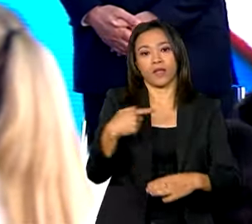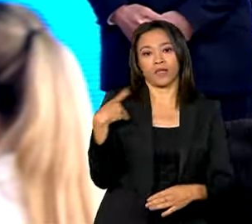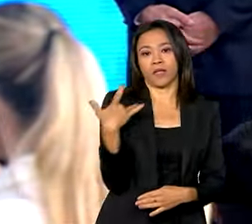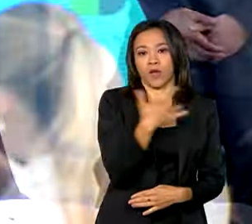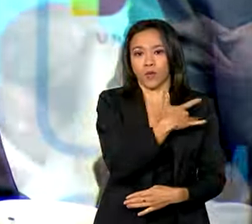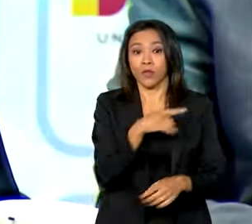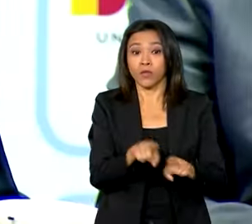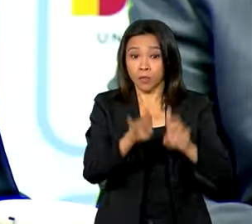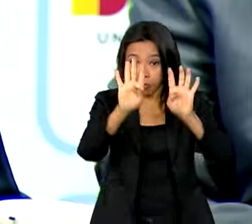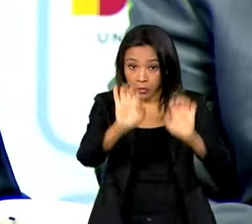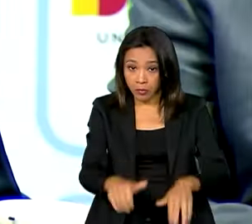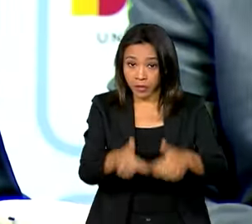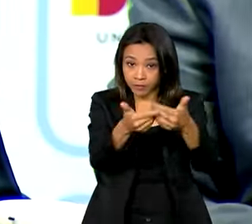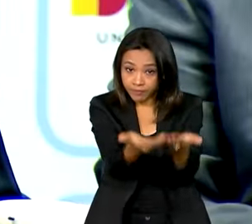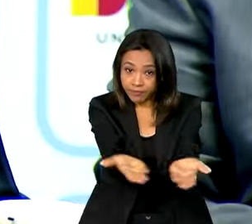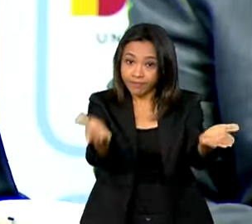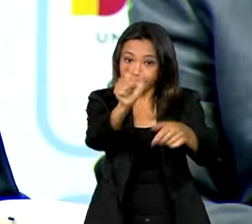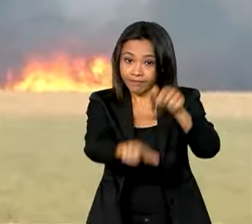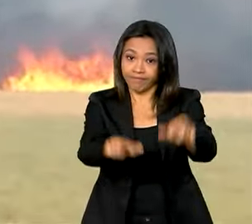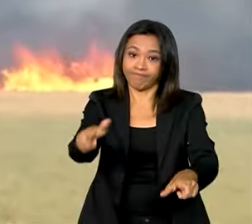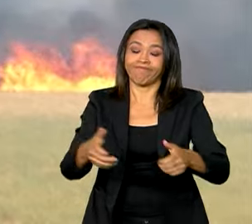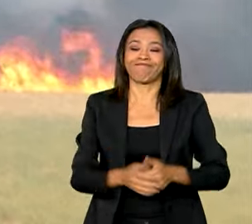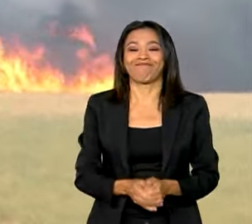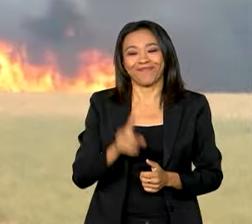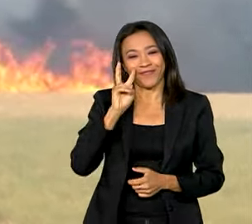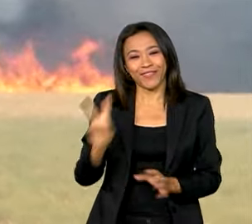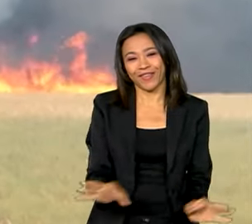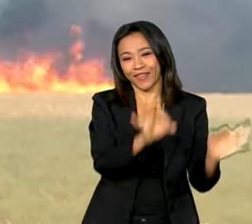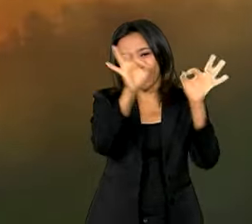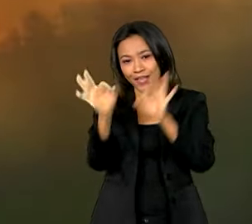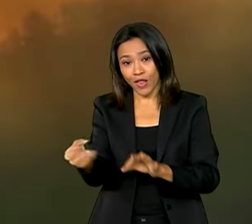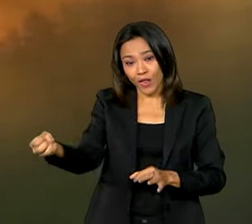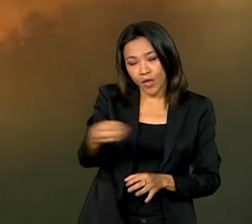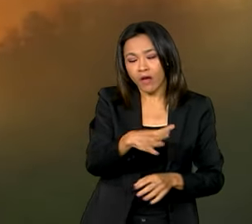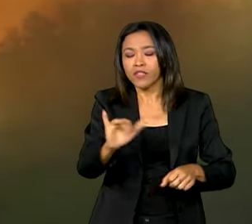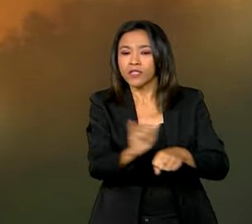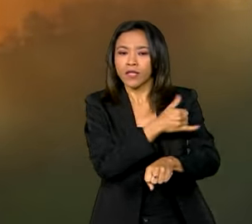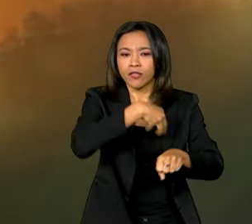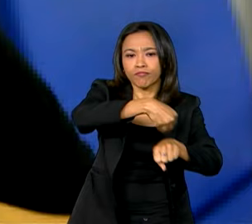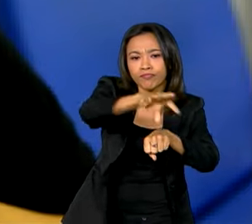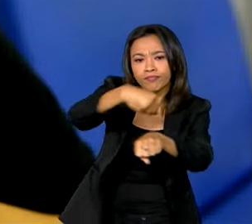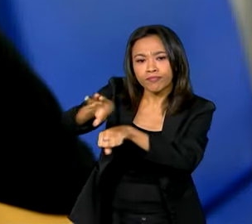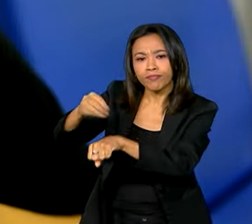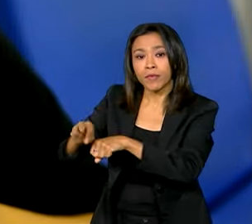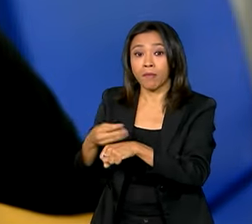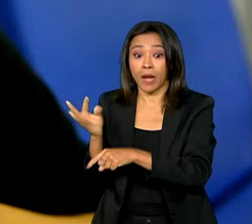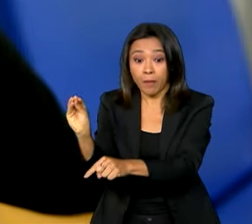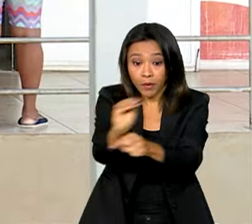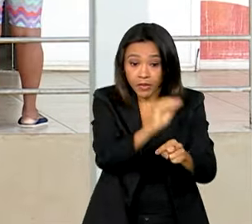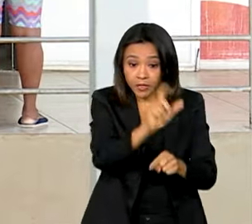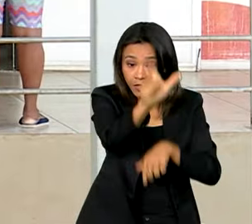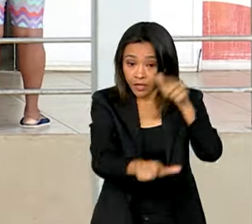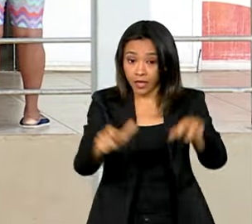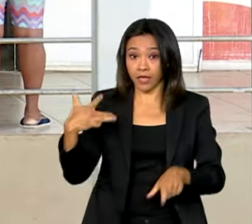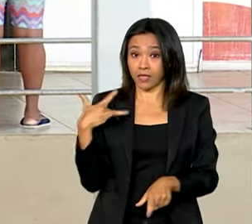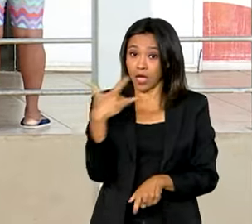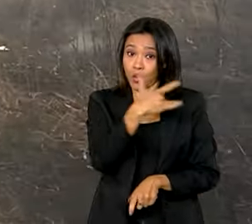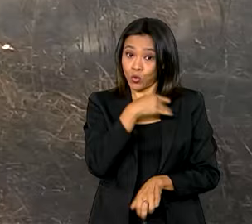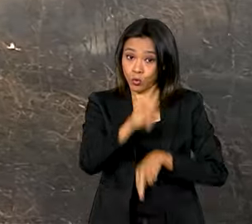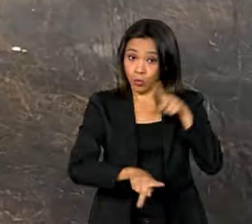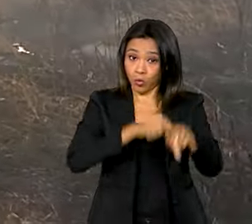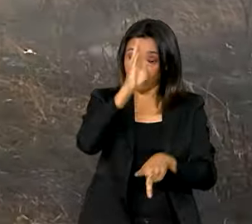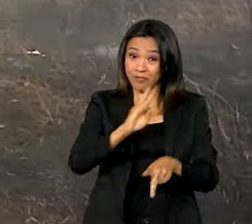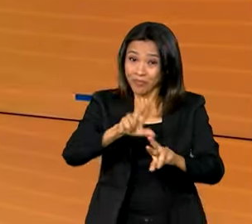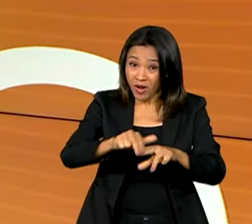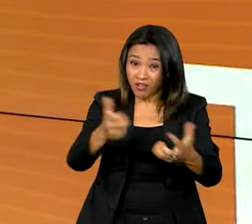o bem-estar da população. Você vai ver novas medidas e orientações para proteger a saúde dos brasileiros diante